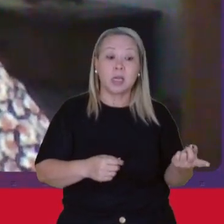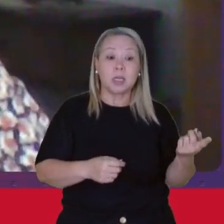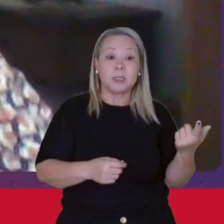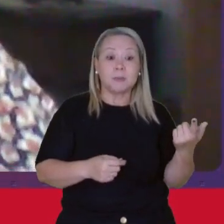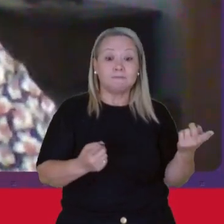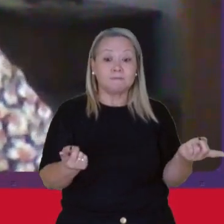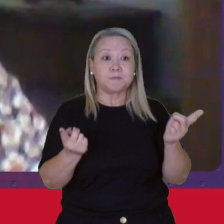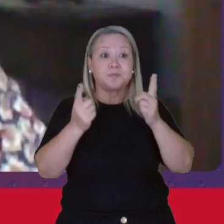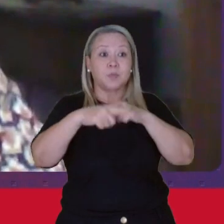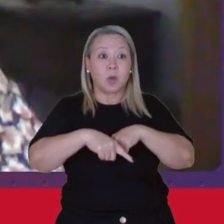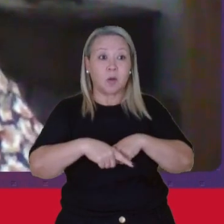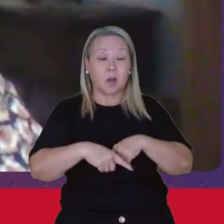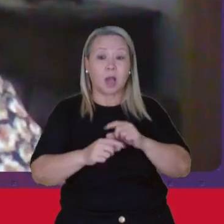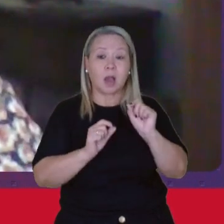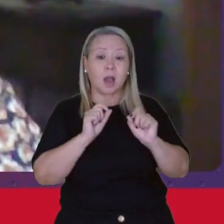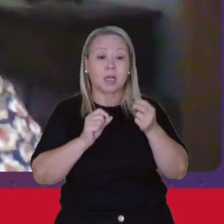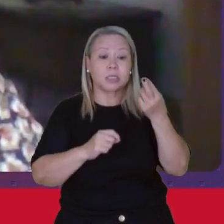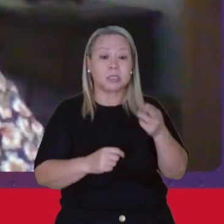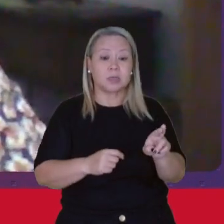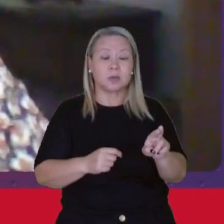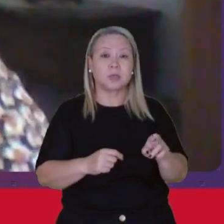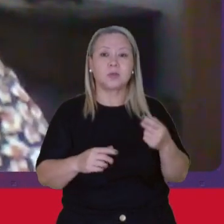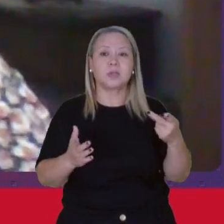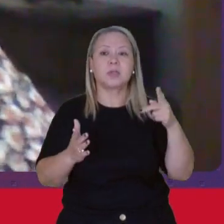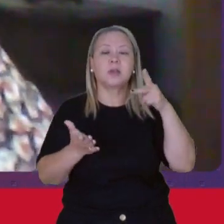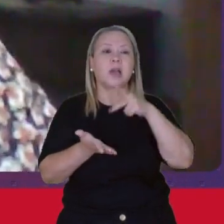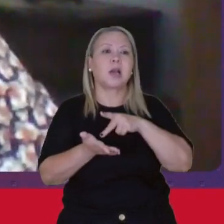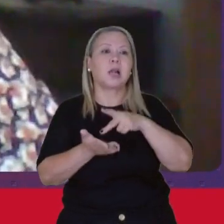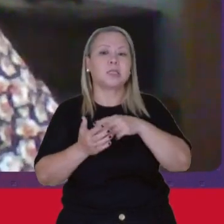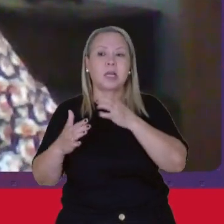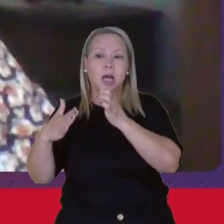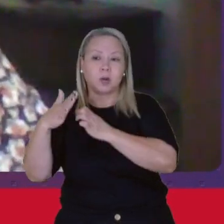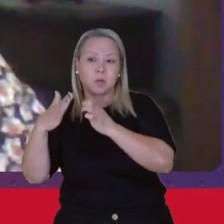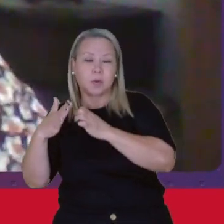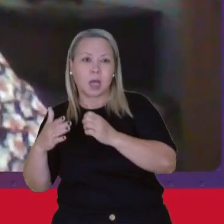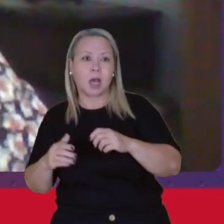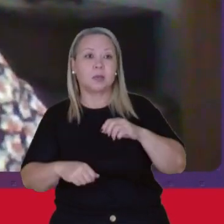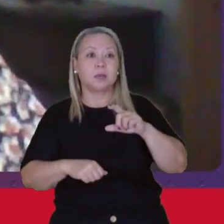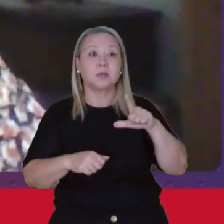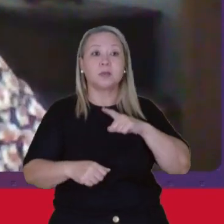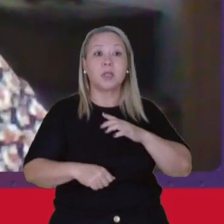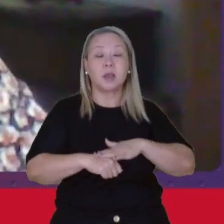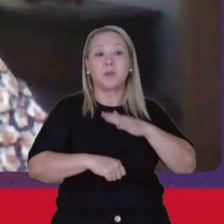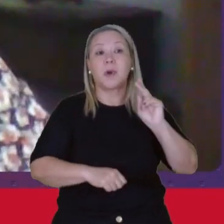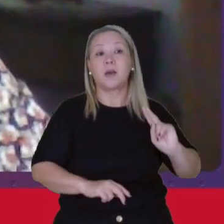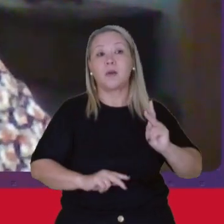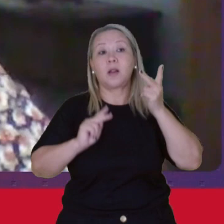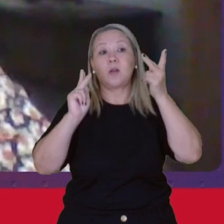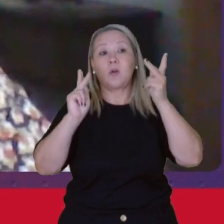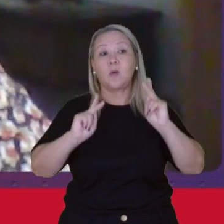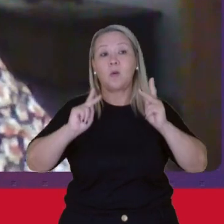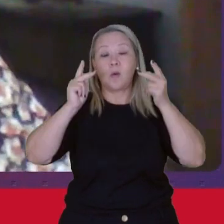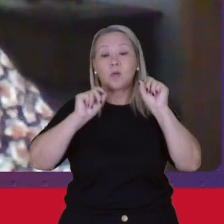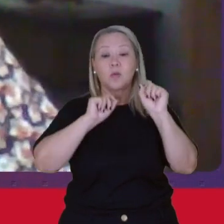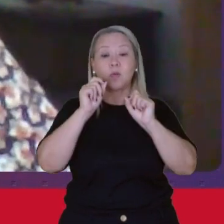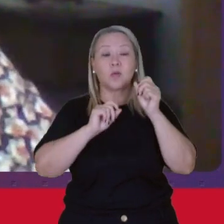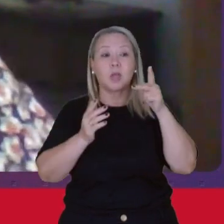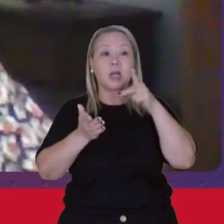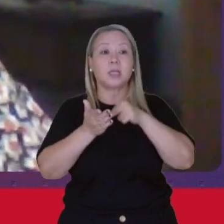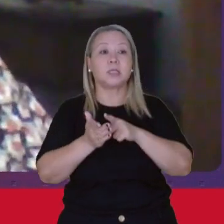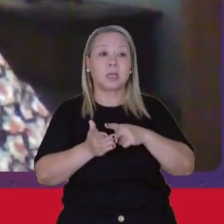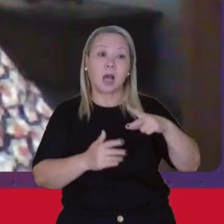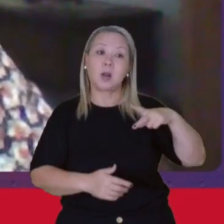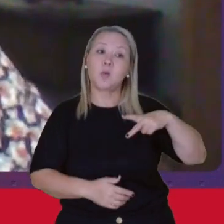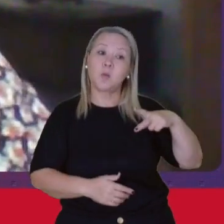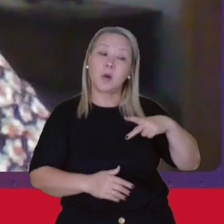lógica De que tudo Que é realizado No mercado Tem mais valor Do que aquilo Que é realizado No âmbito